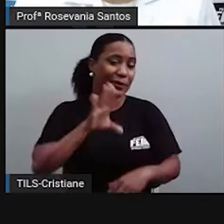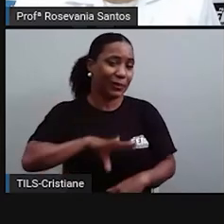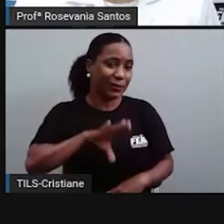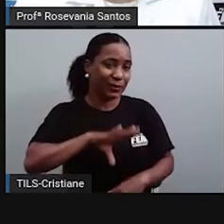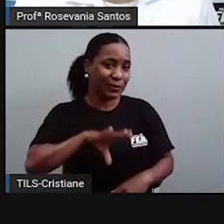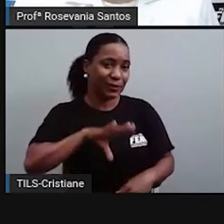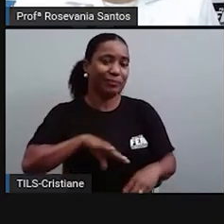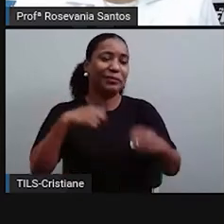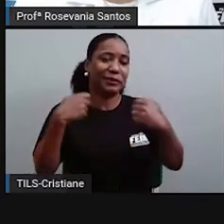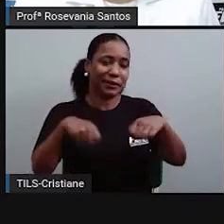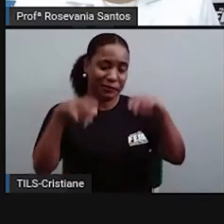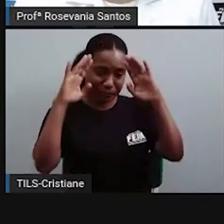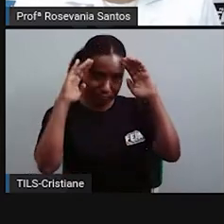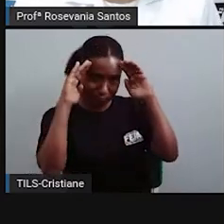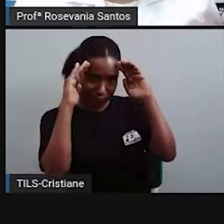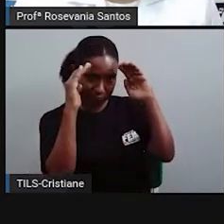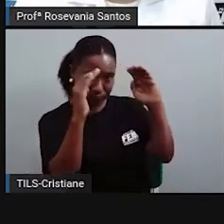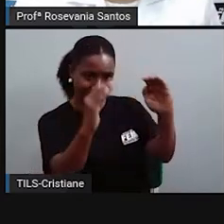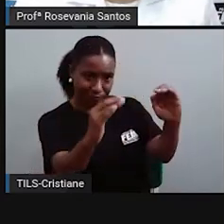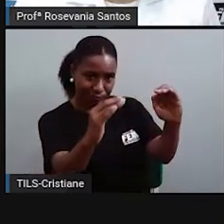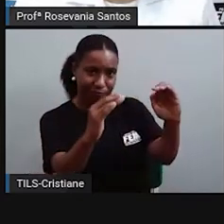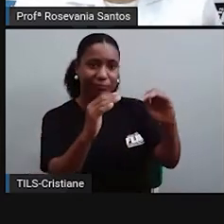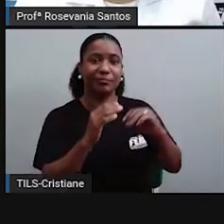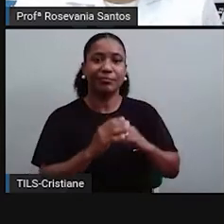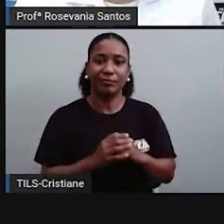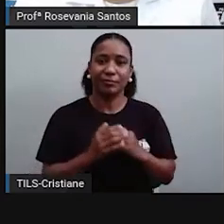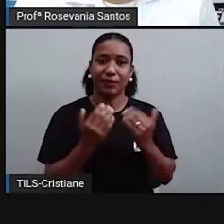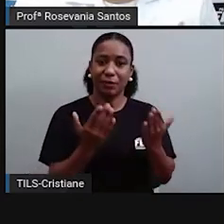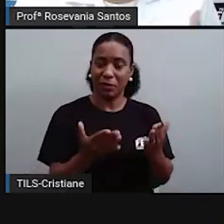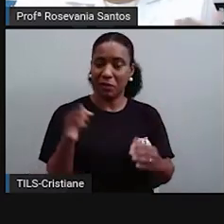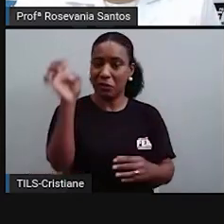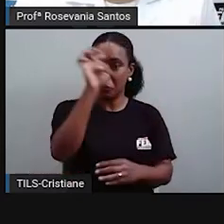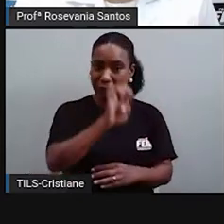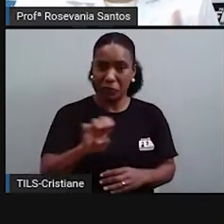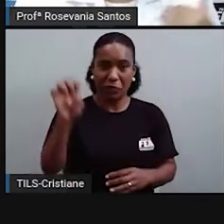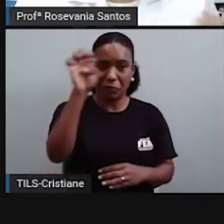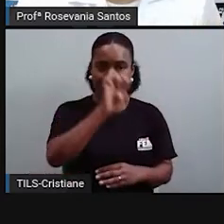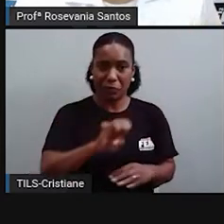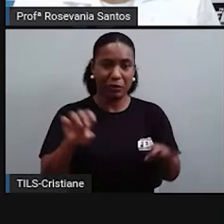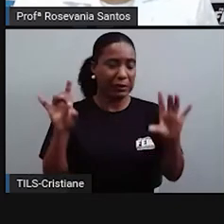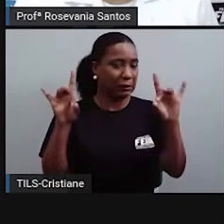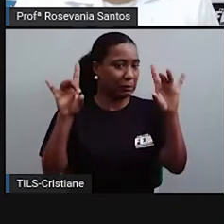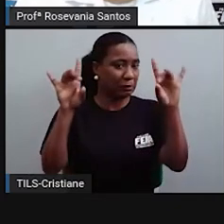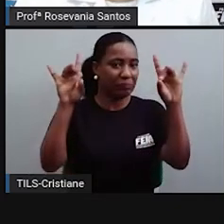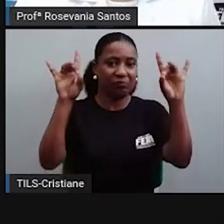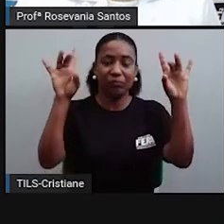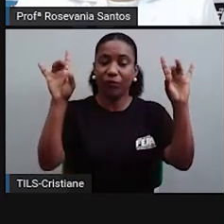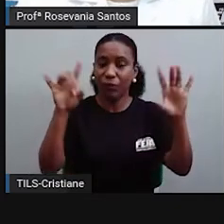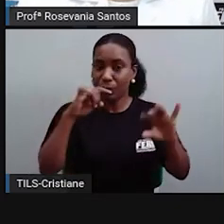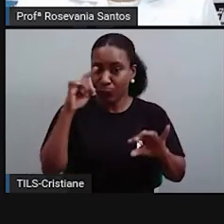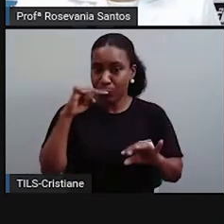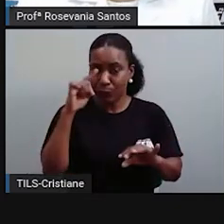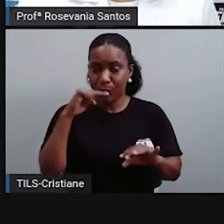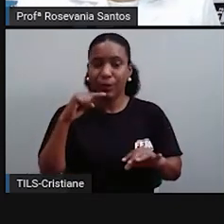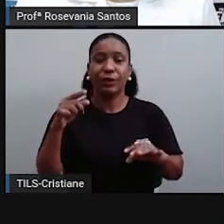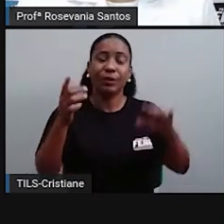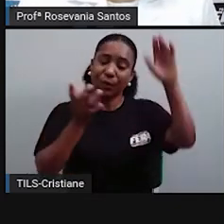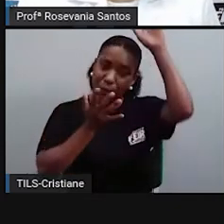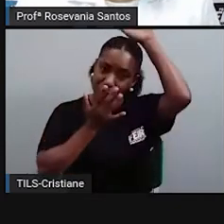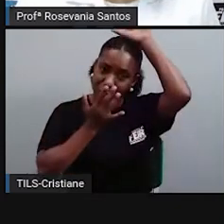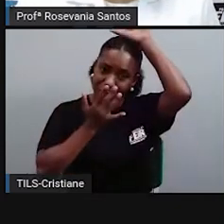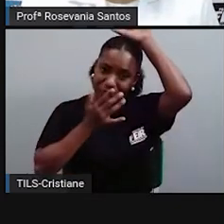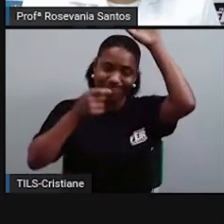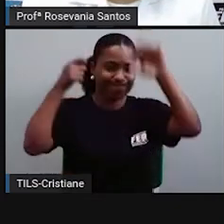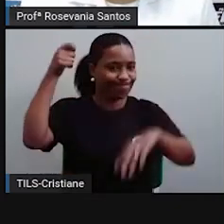europeia, cheio de regras, roupas, uma série de coisas, que foi praticamente